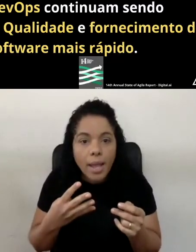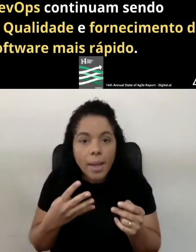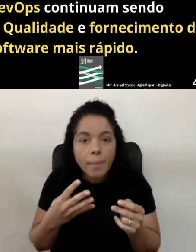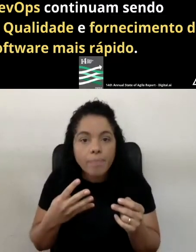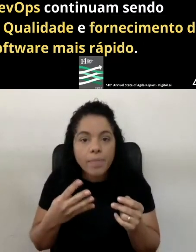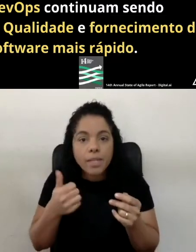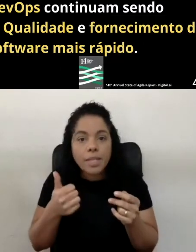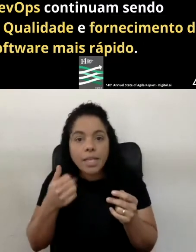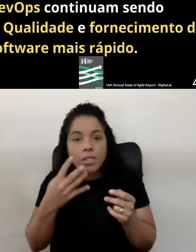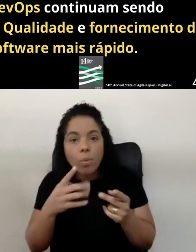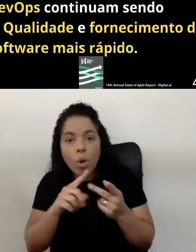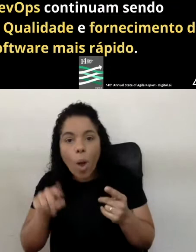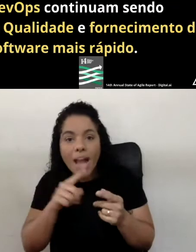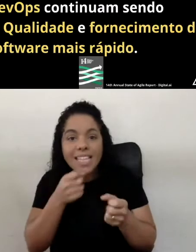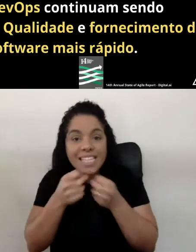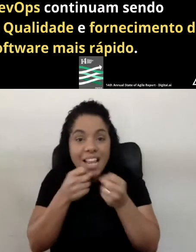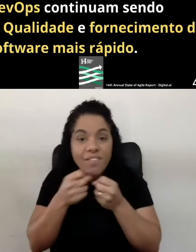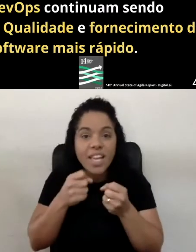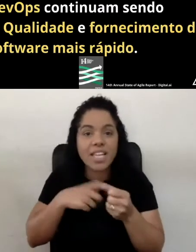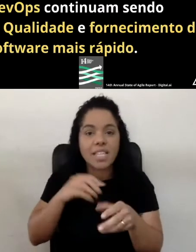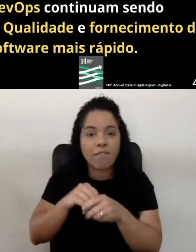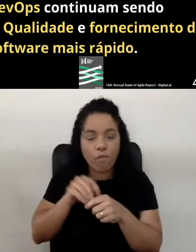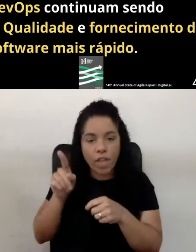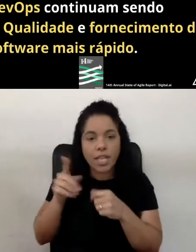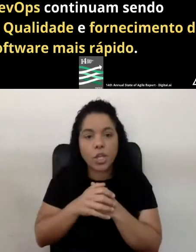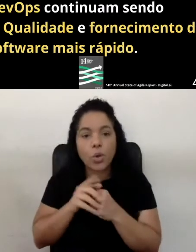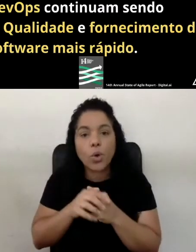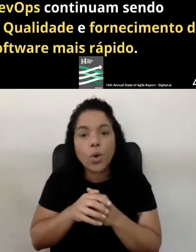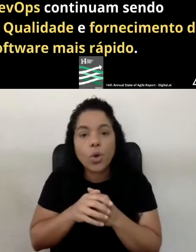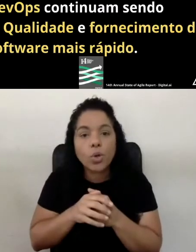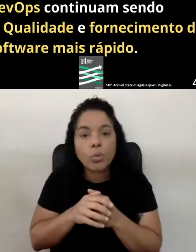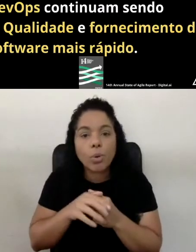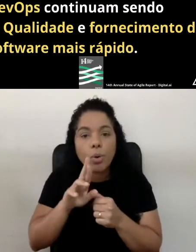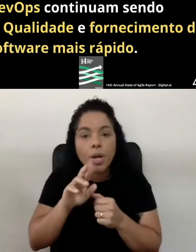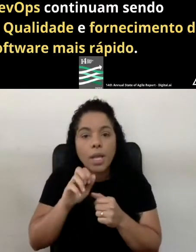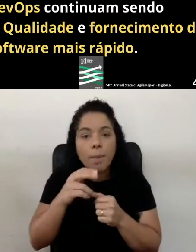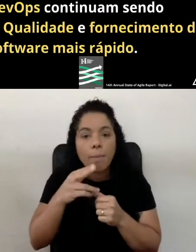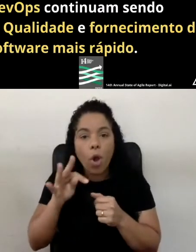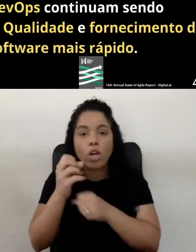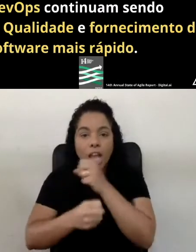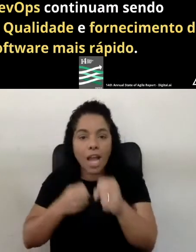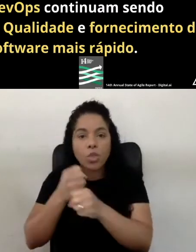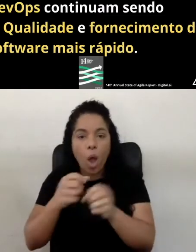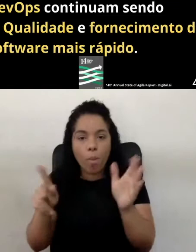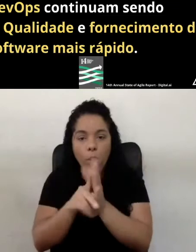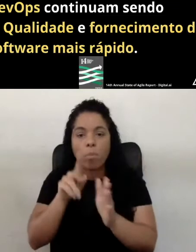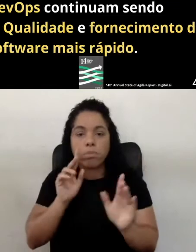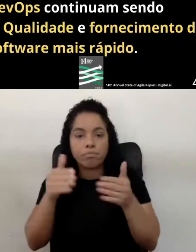uma 14ª entrevista que foi feita aí pelo reporte anual, né, de agilidade.